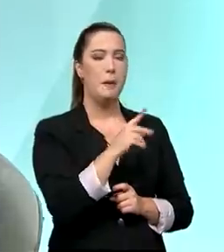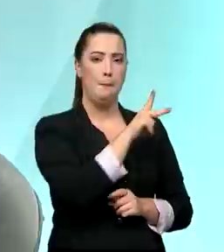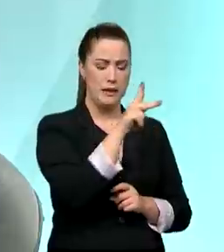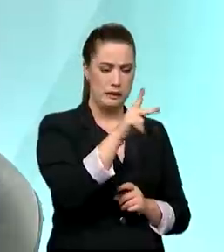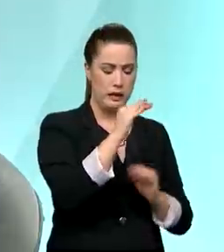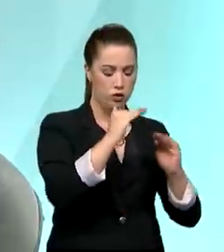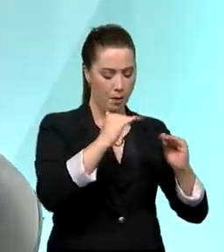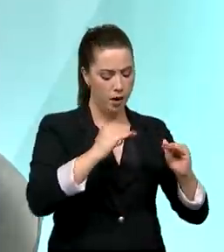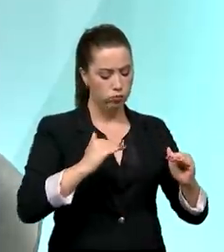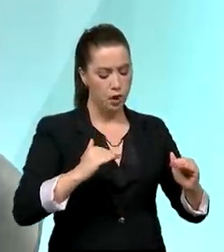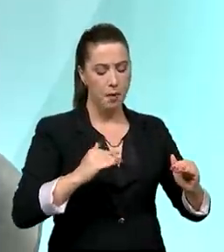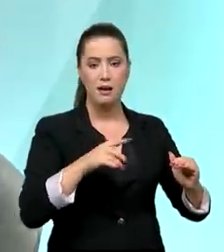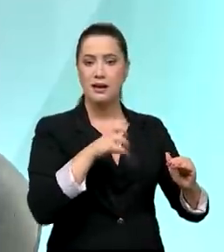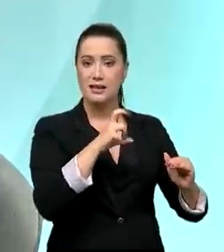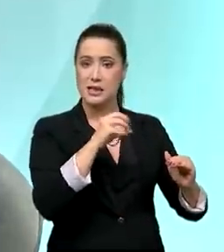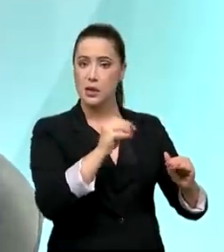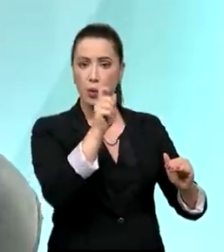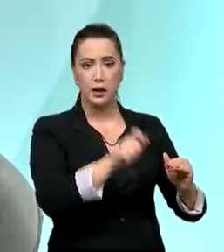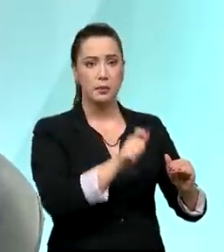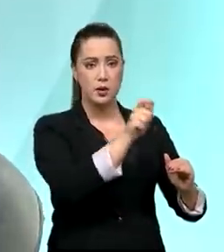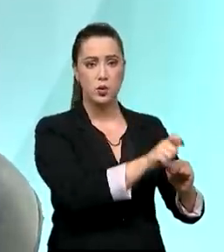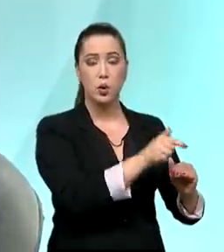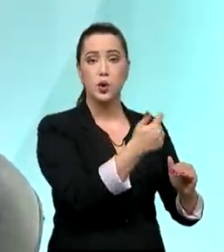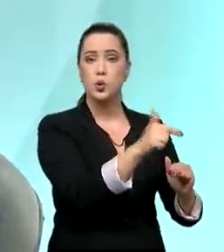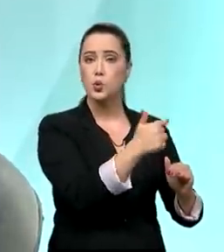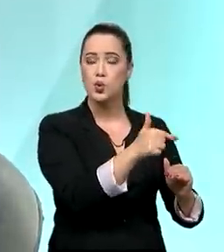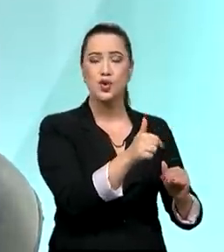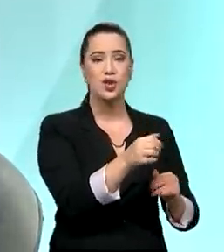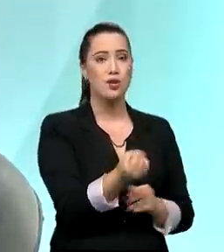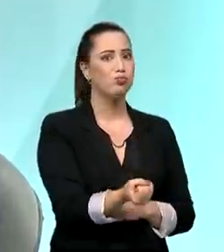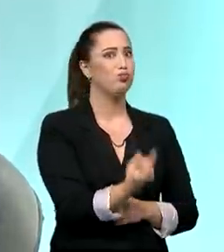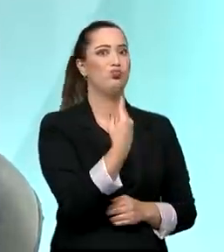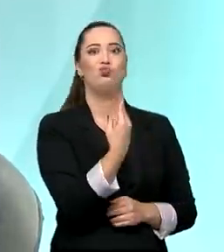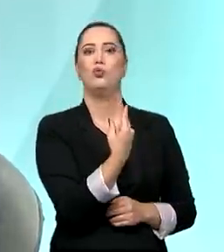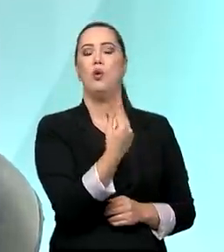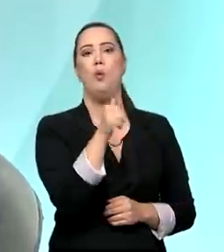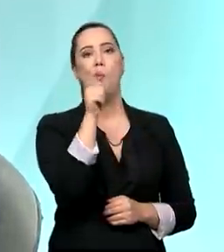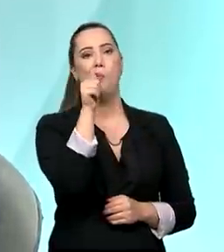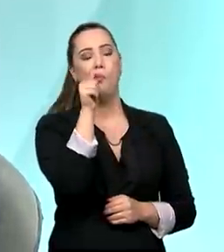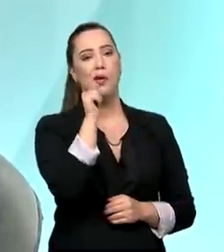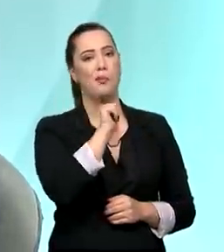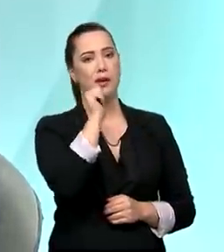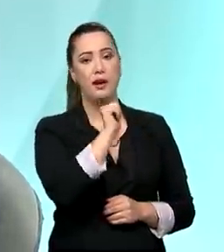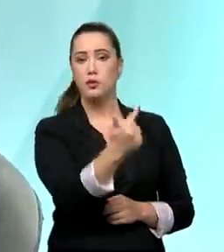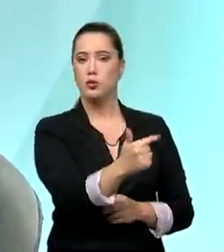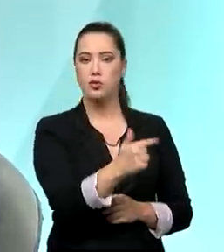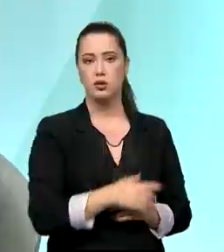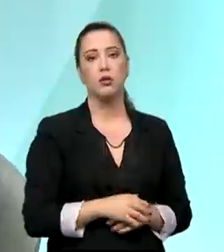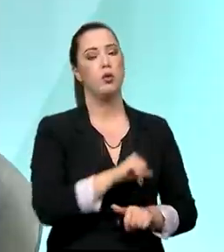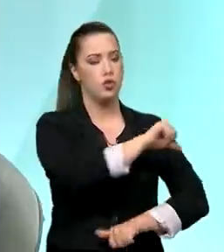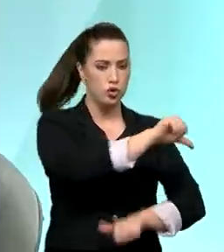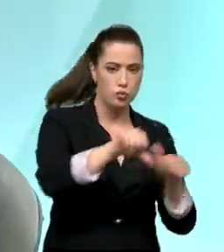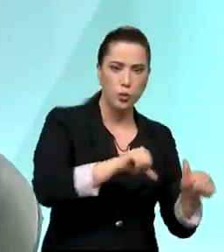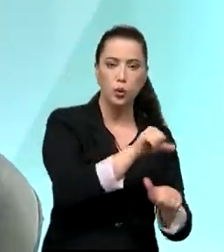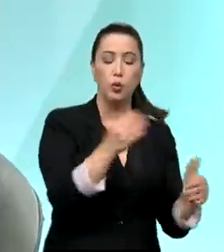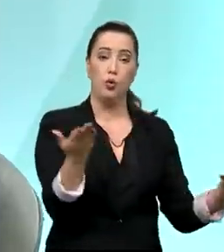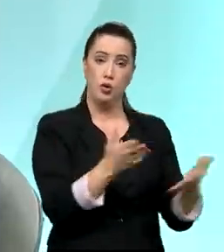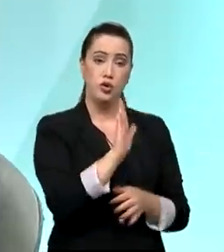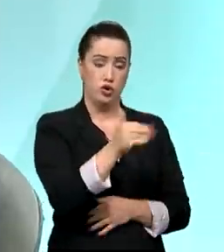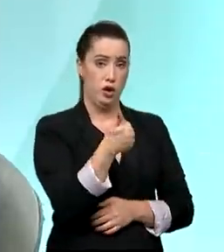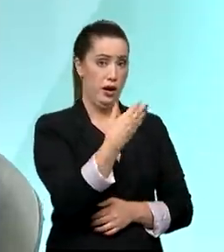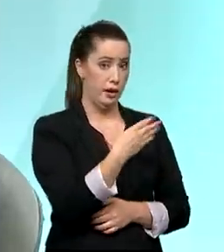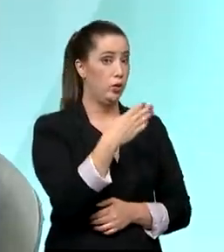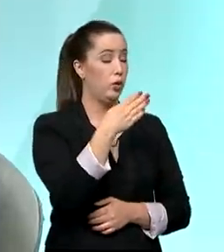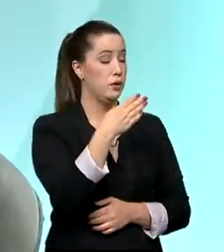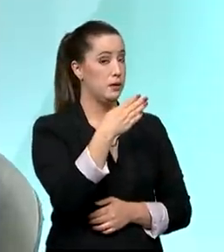há nenhuma mulher? Não há meritocracia. E hoje são 14. Então, a gente mudou isso completamente. E a parte social